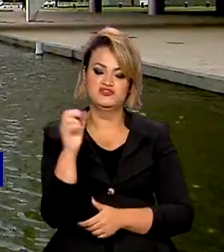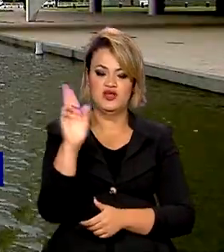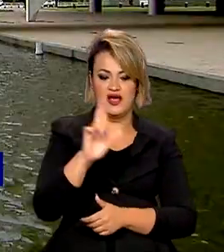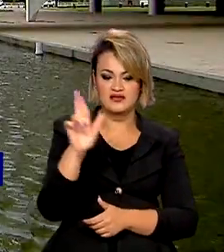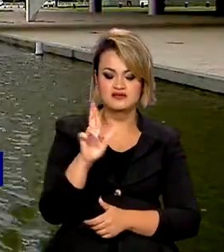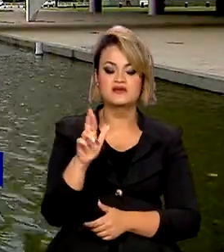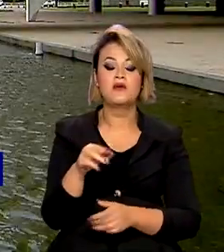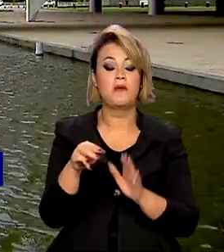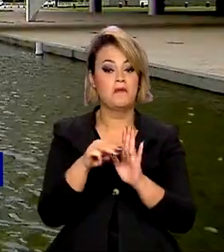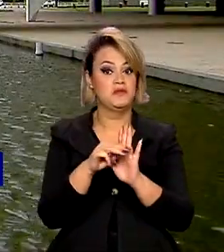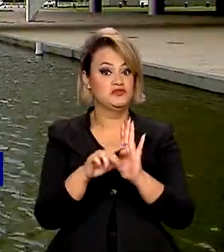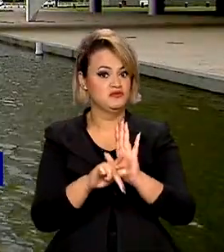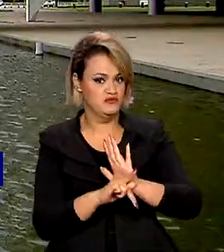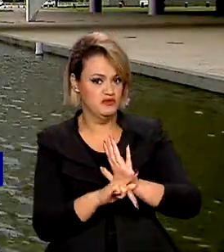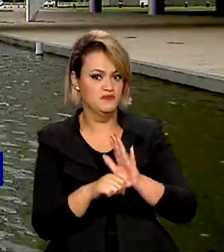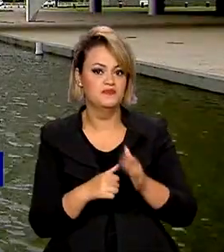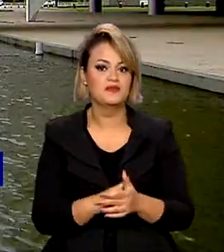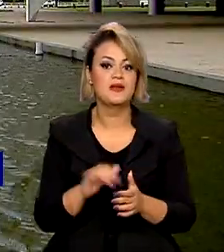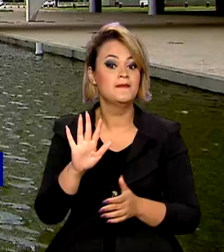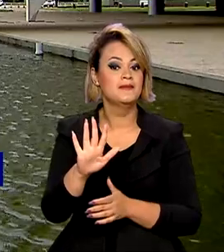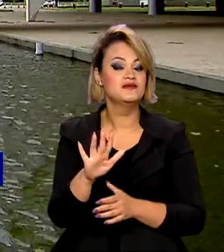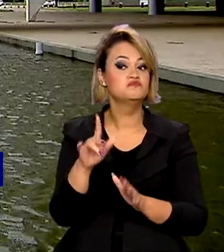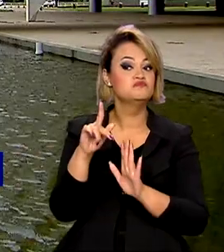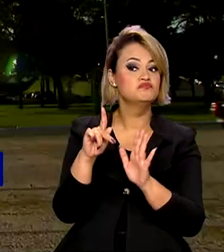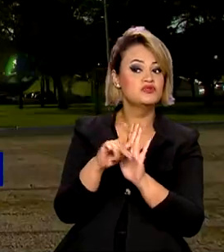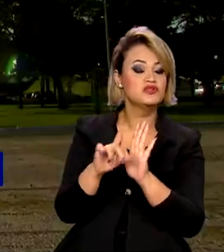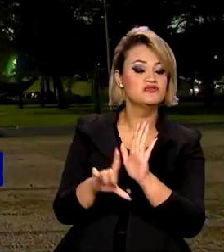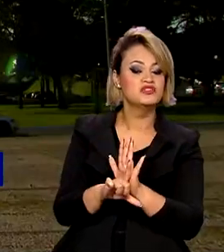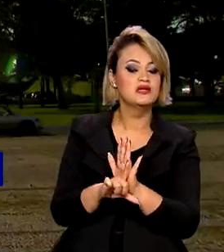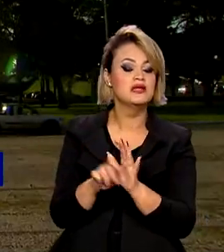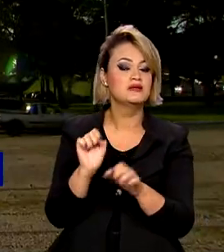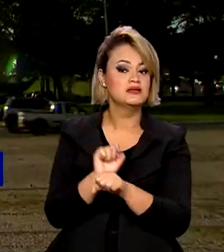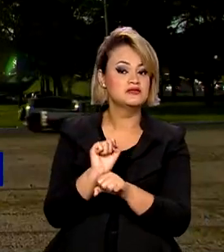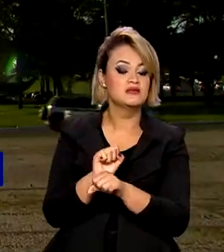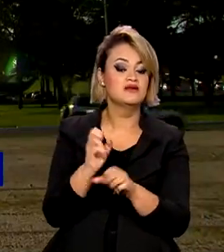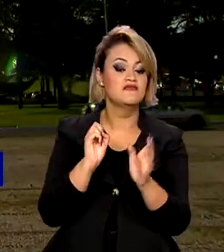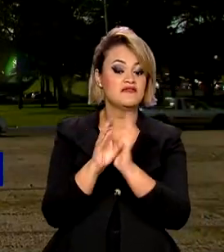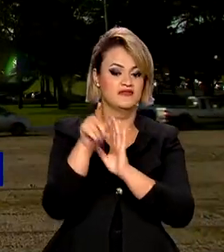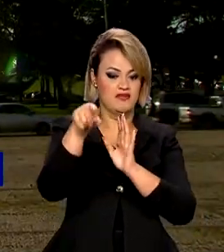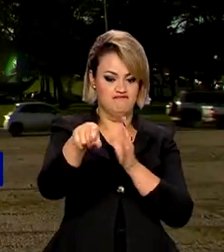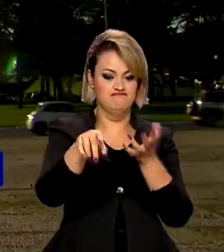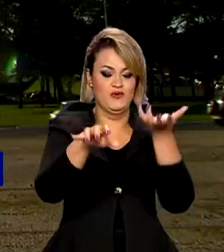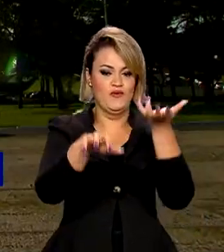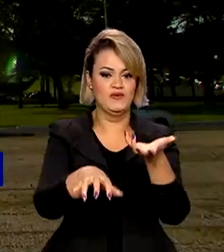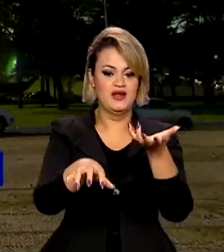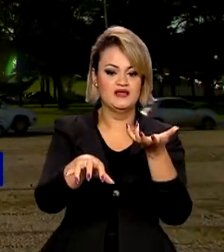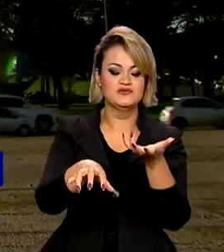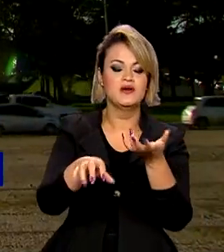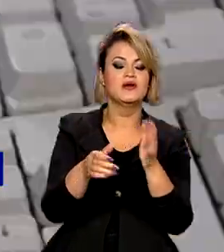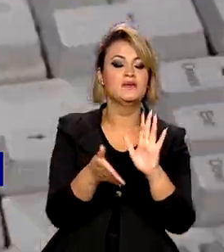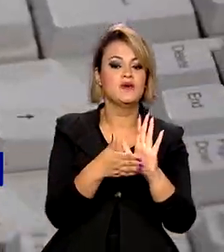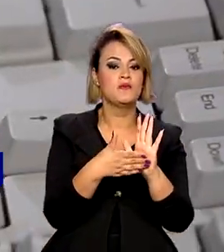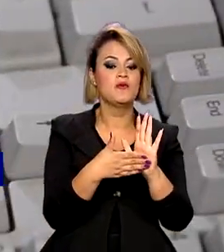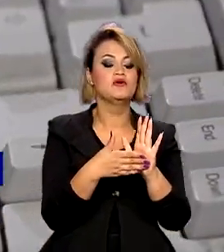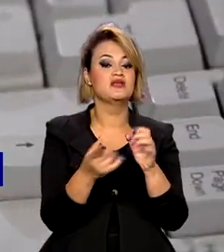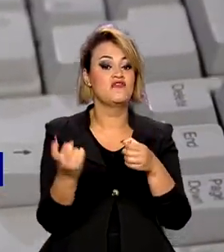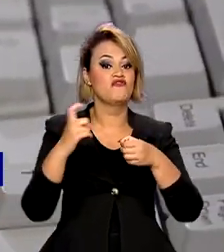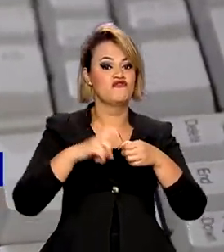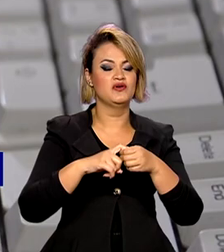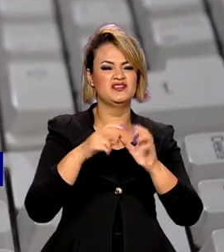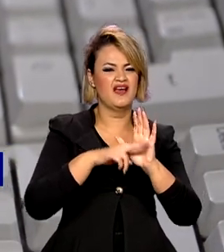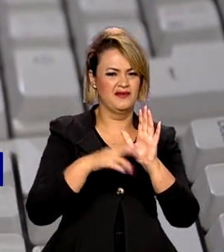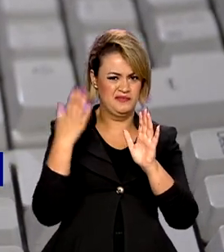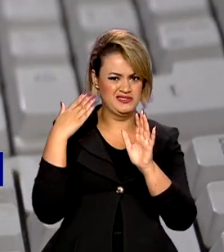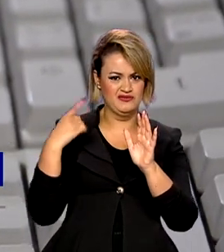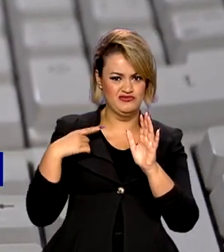meio de medida provisória. Mas um novo projeto de lei será apresentado no Congresso Nacional propondo o retorno da regra